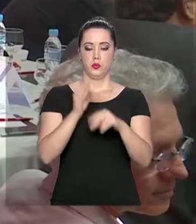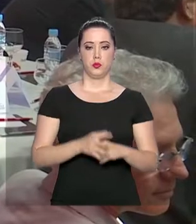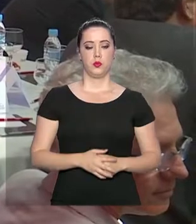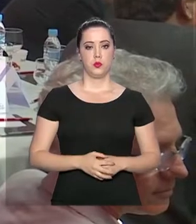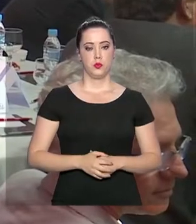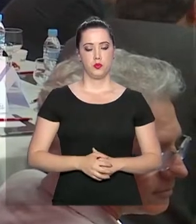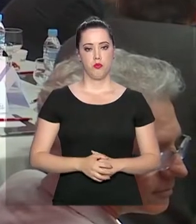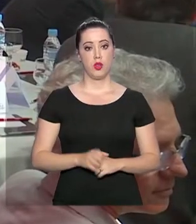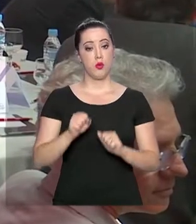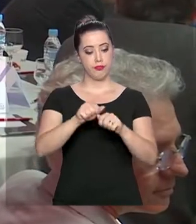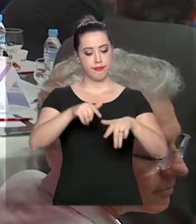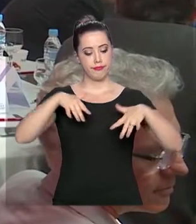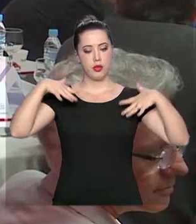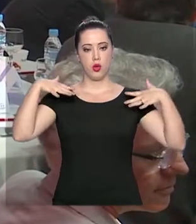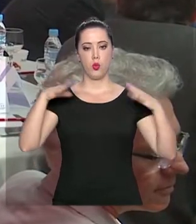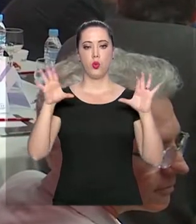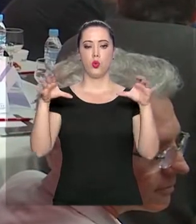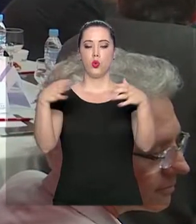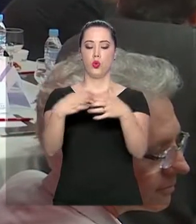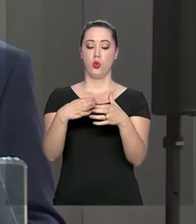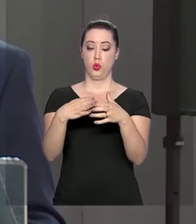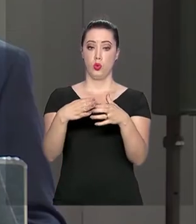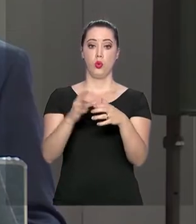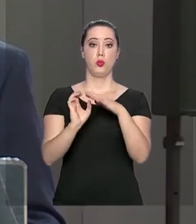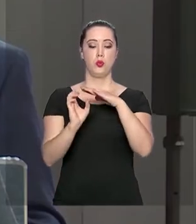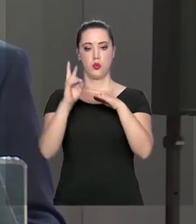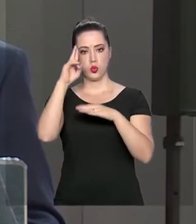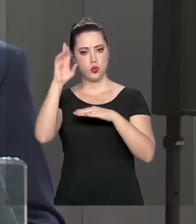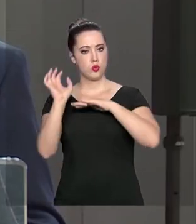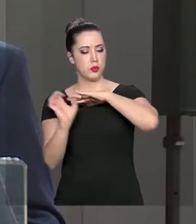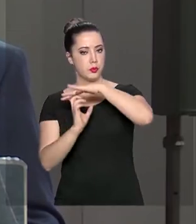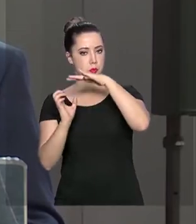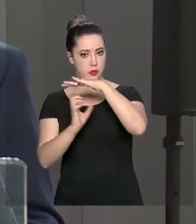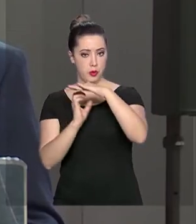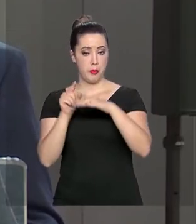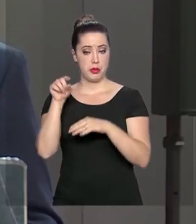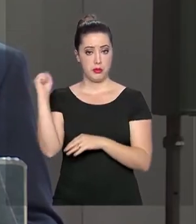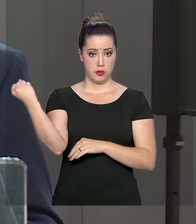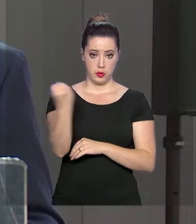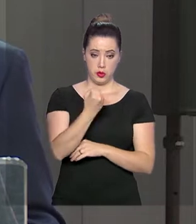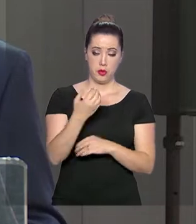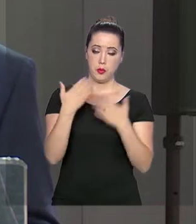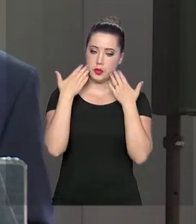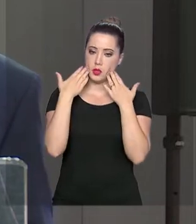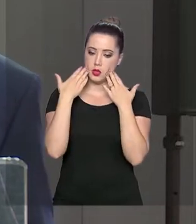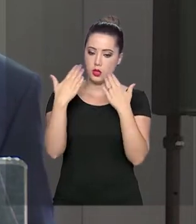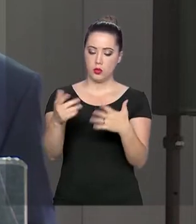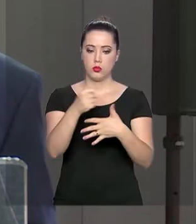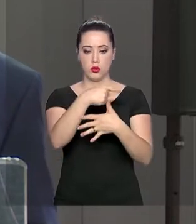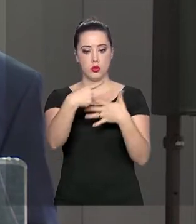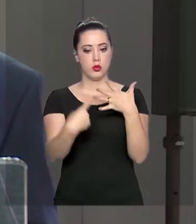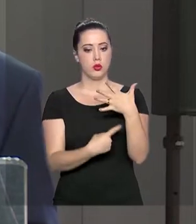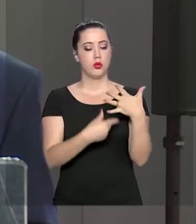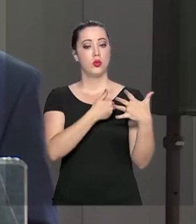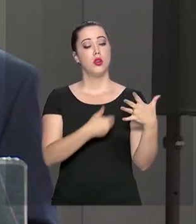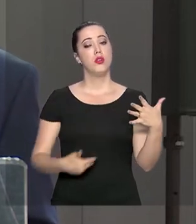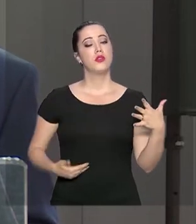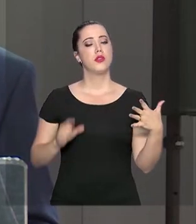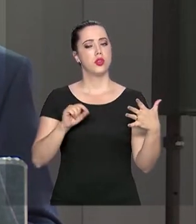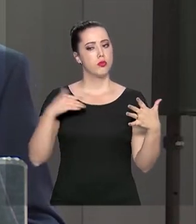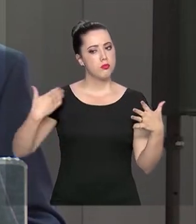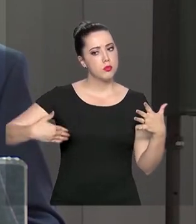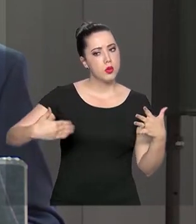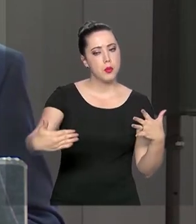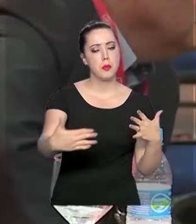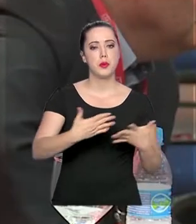Há uma plateia formada por empresários sergipanos. O vice-presidente Hamilton Mourão apresentou as medidas que o governo tem tomado para que o país chegue ao